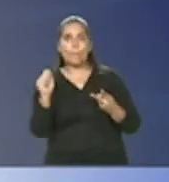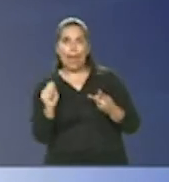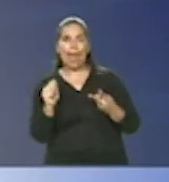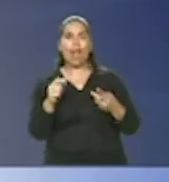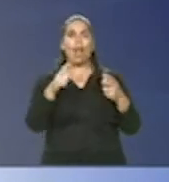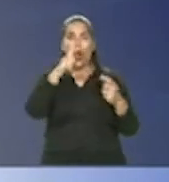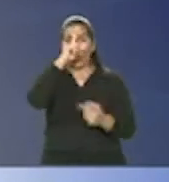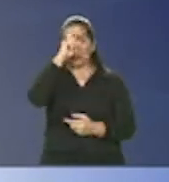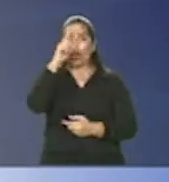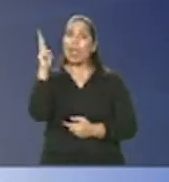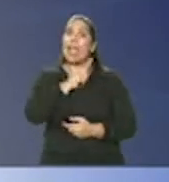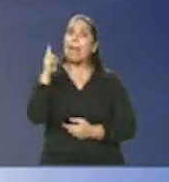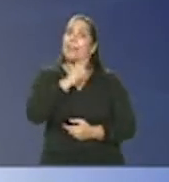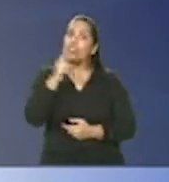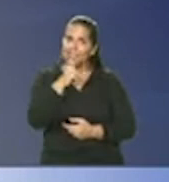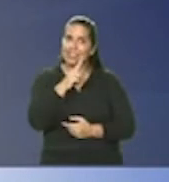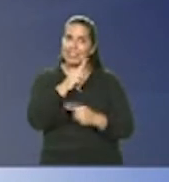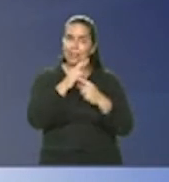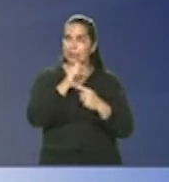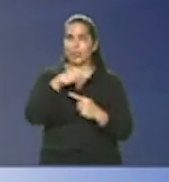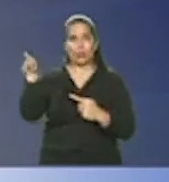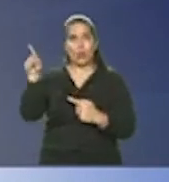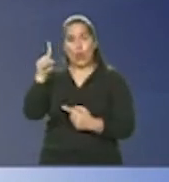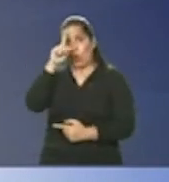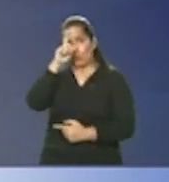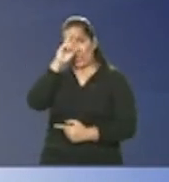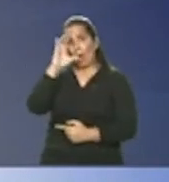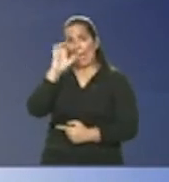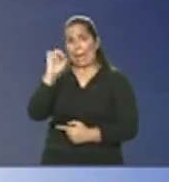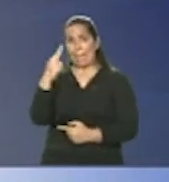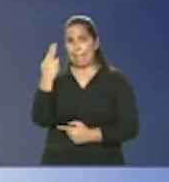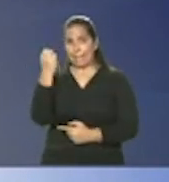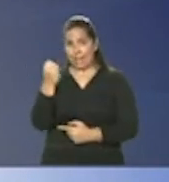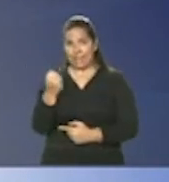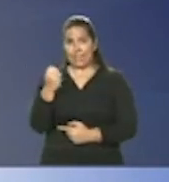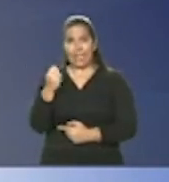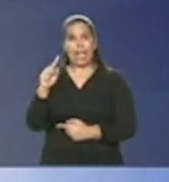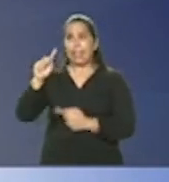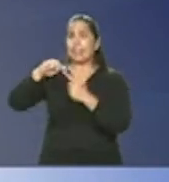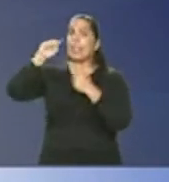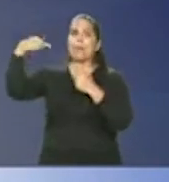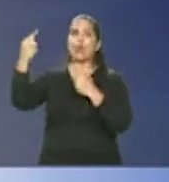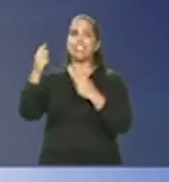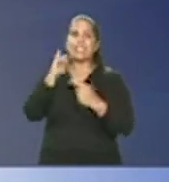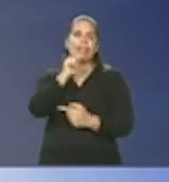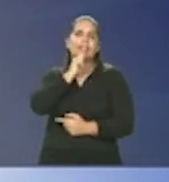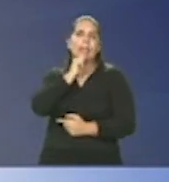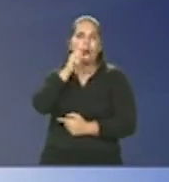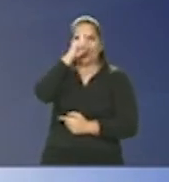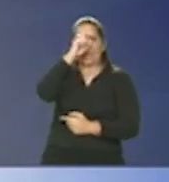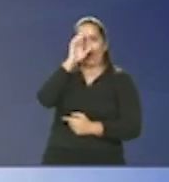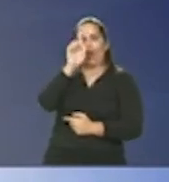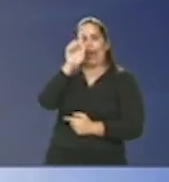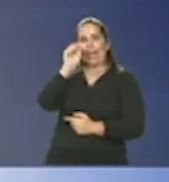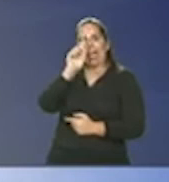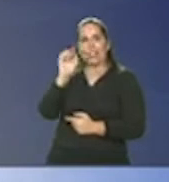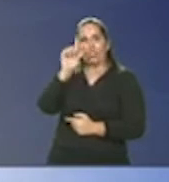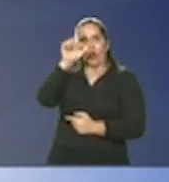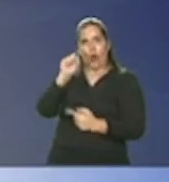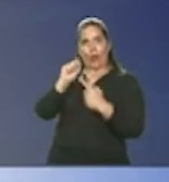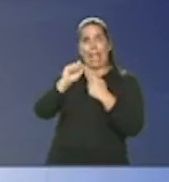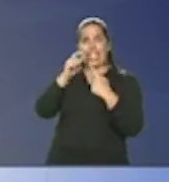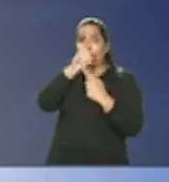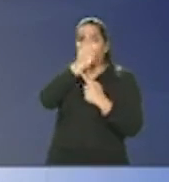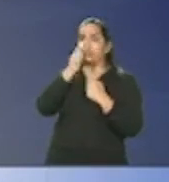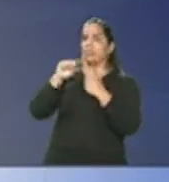para ir para o hospital de campanha é só depois que o Gazola tiver esgotado e aí você precisa ser referenciado